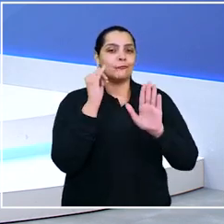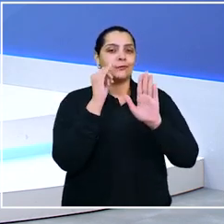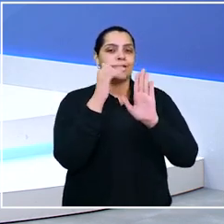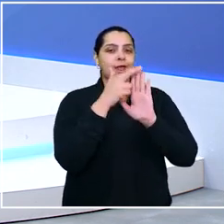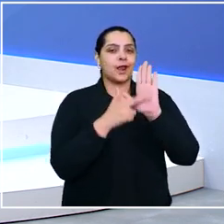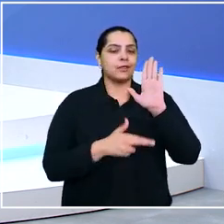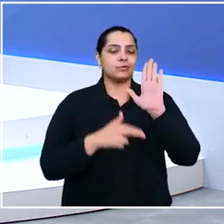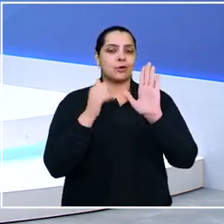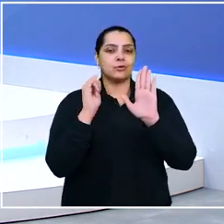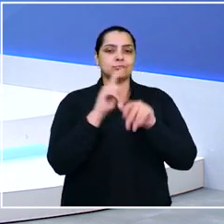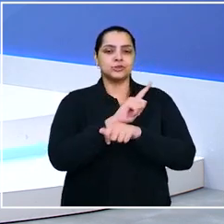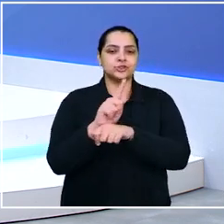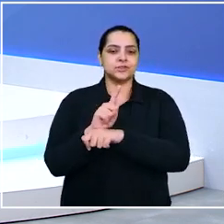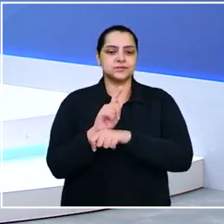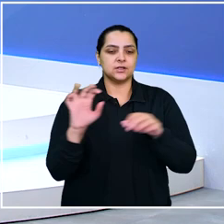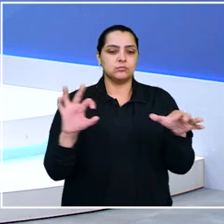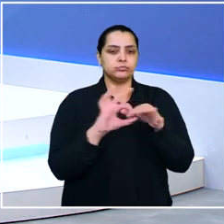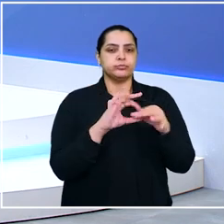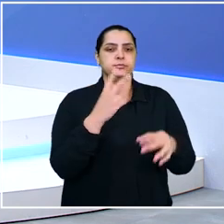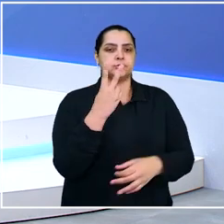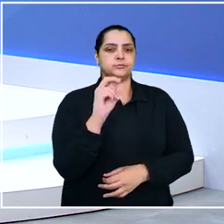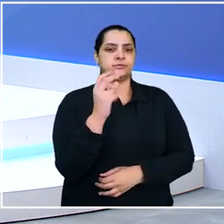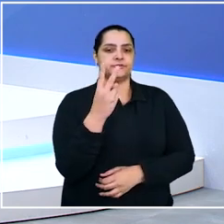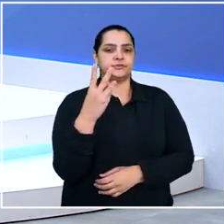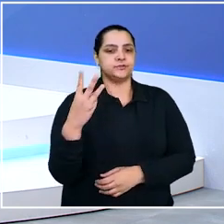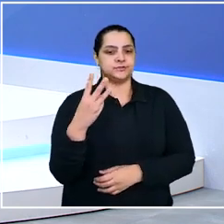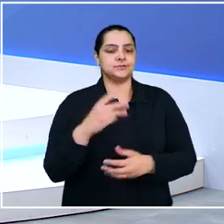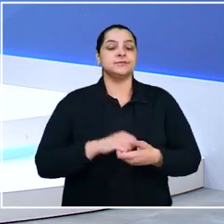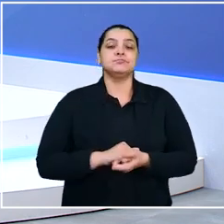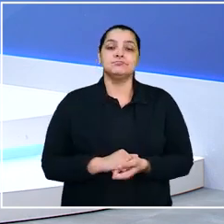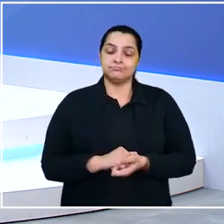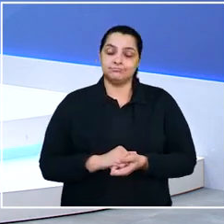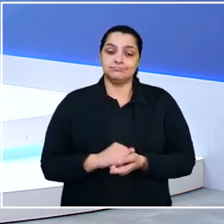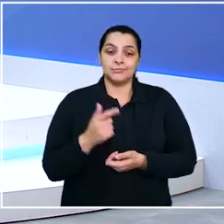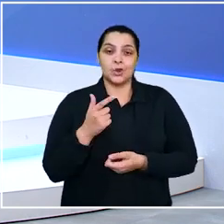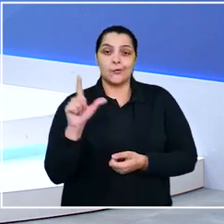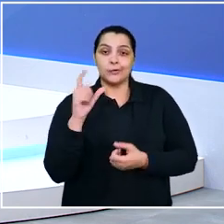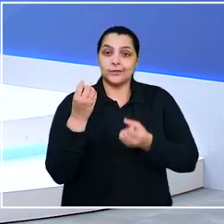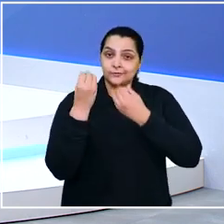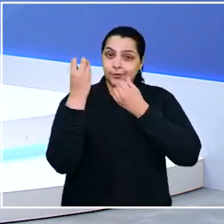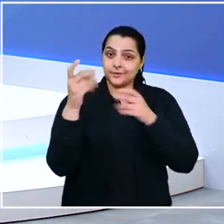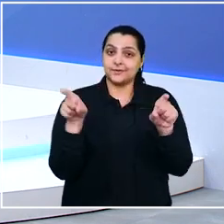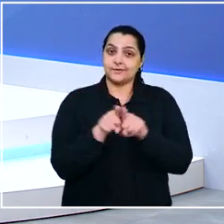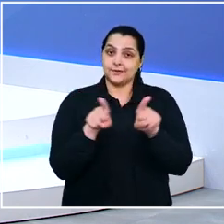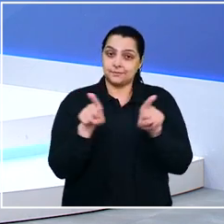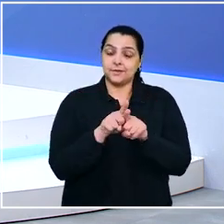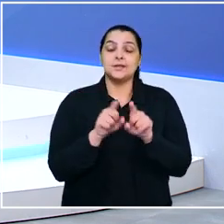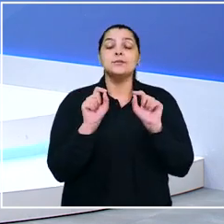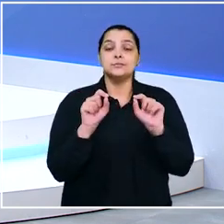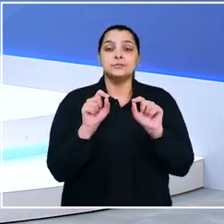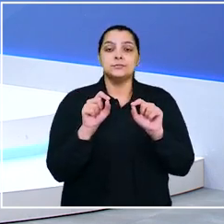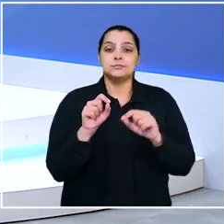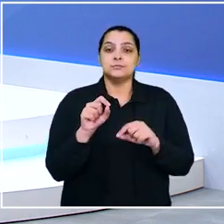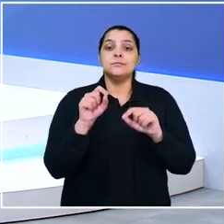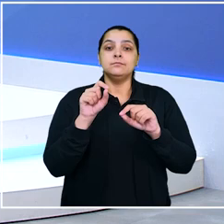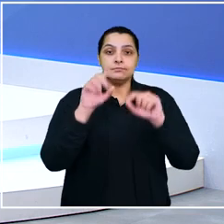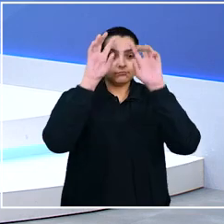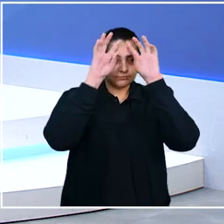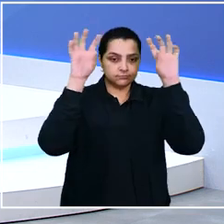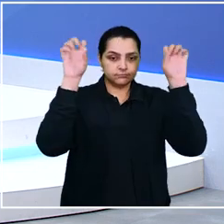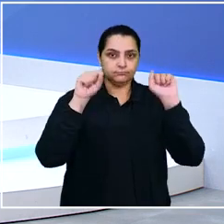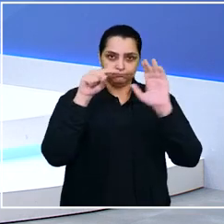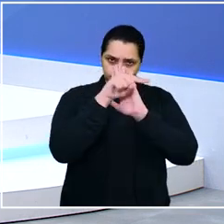-divulgado relatório de gestão integrado de 2023. Exatamente, Luana. Outro dado que vale a pena a gente destacar é que o Tribunal